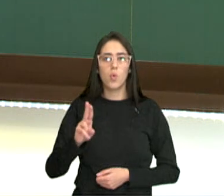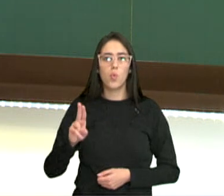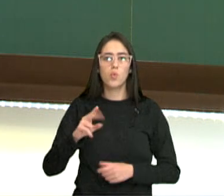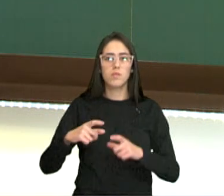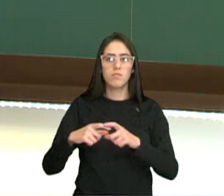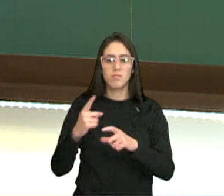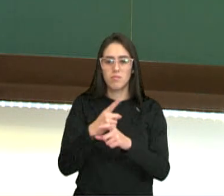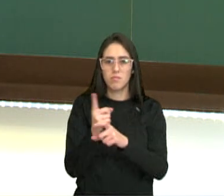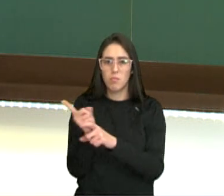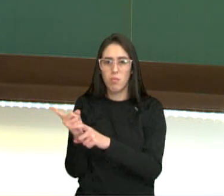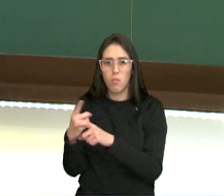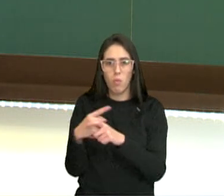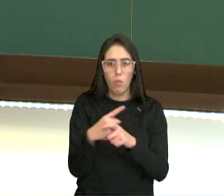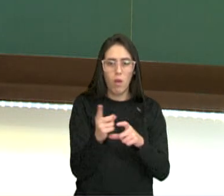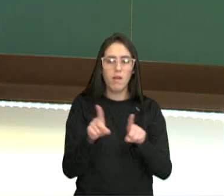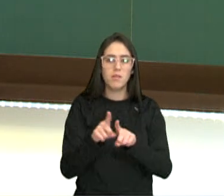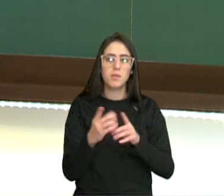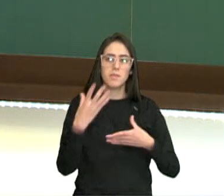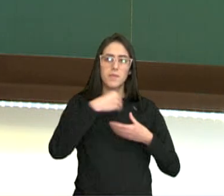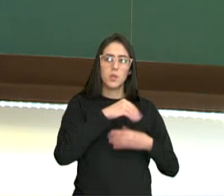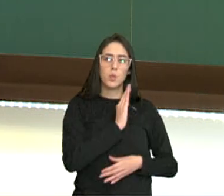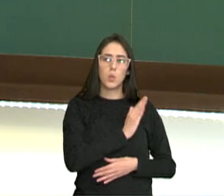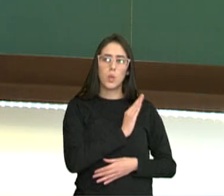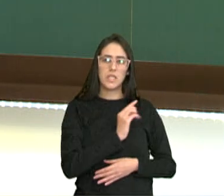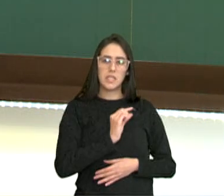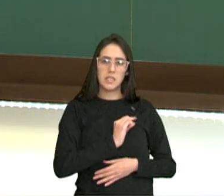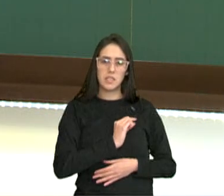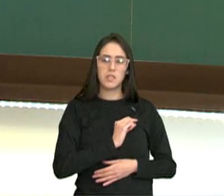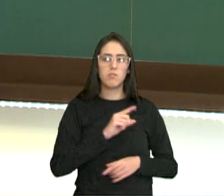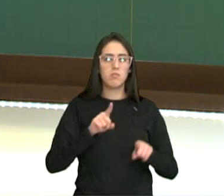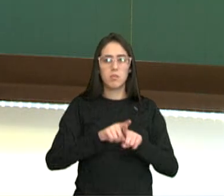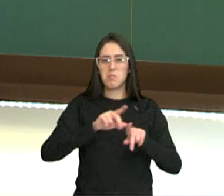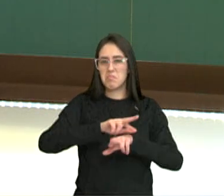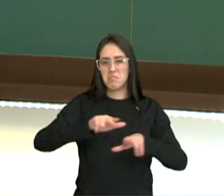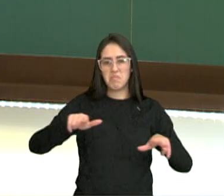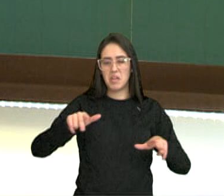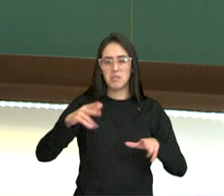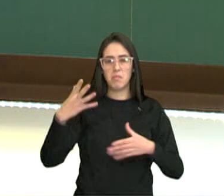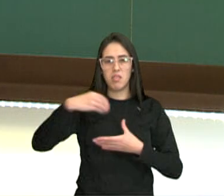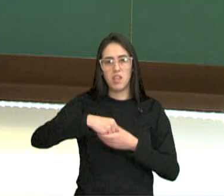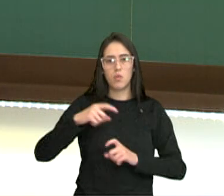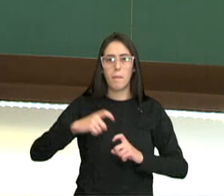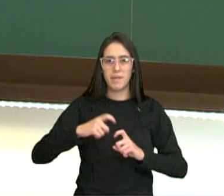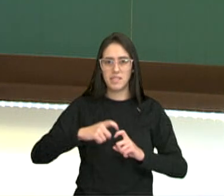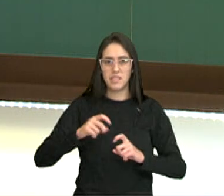e em marcapassos e outras válvulas pulmonares utilizadas pela medicina.